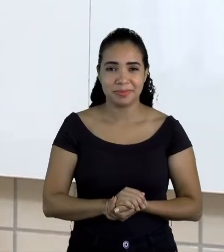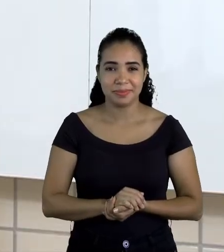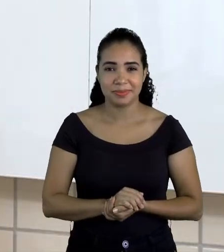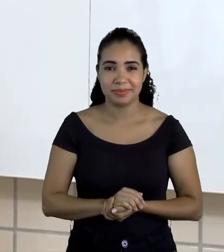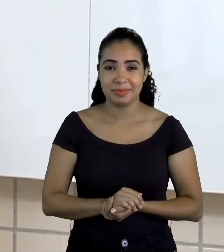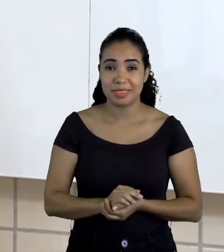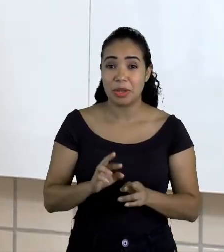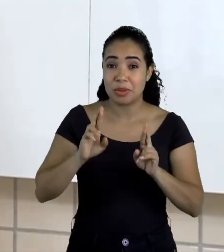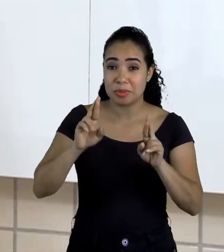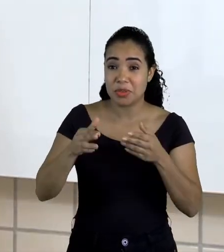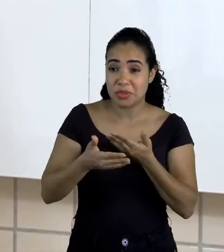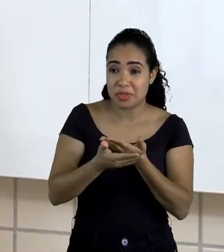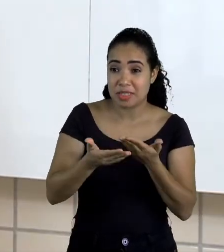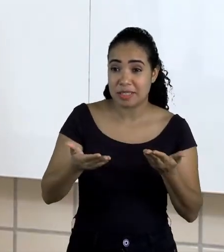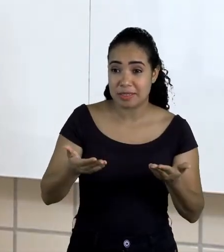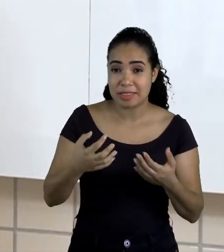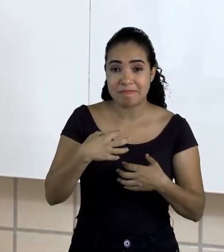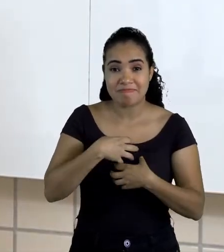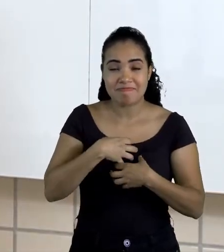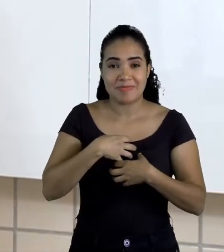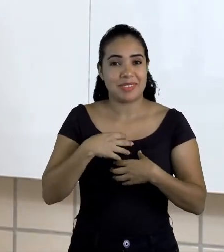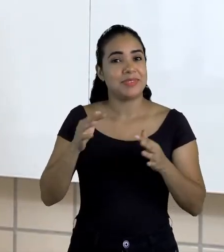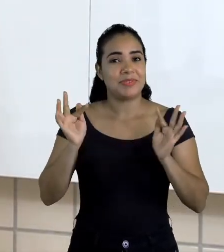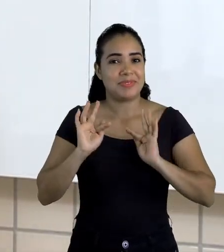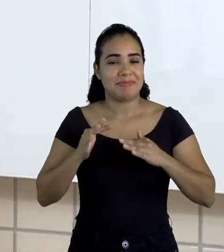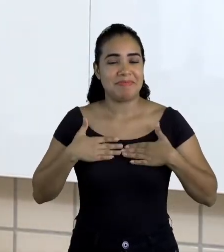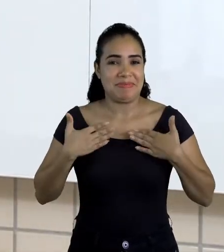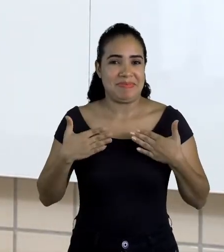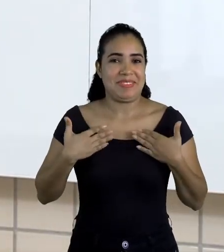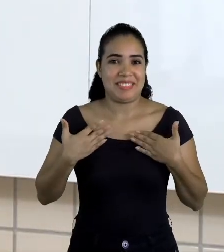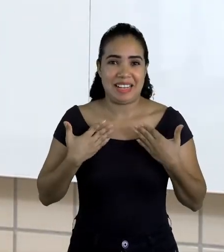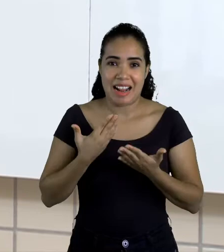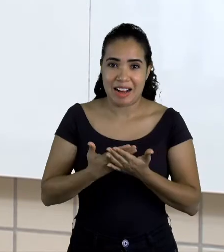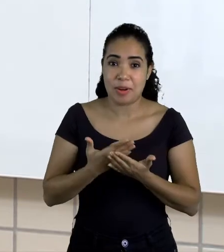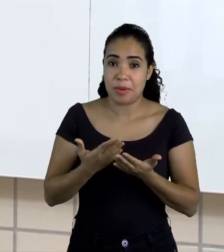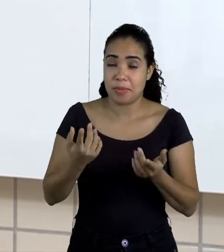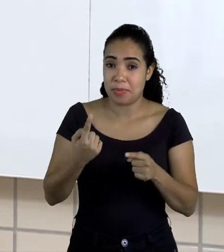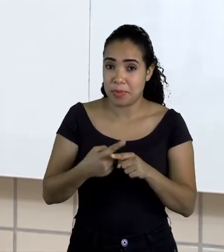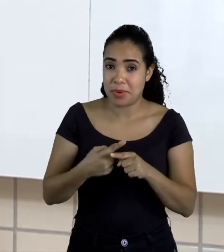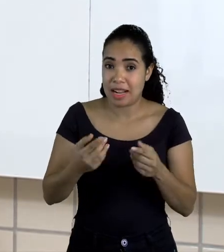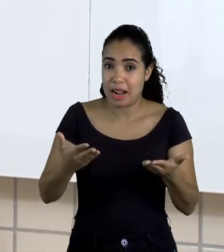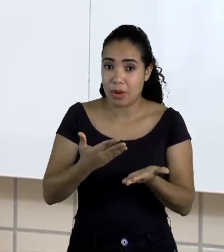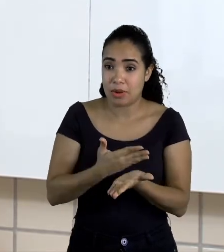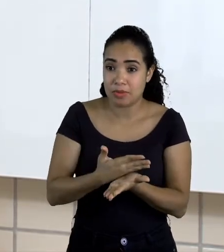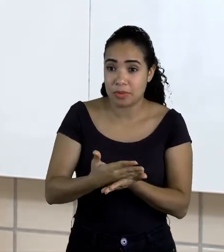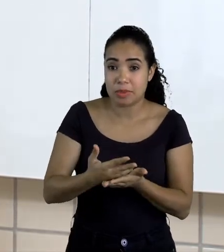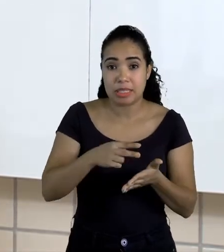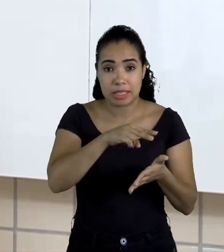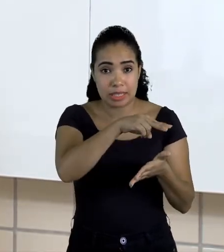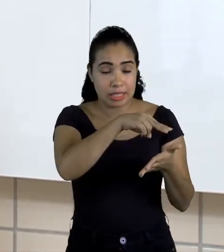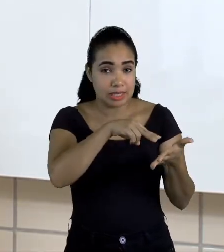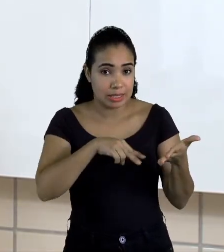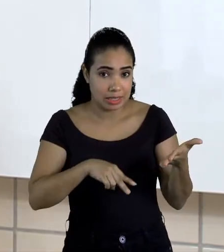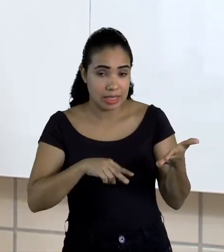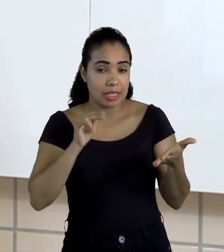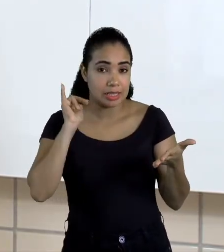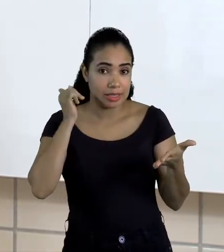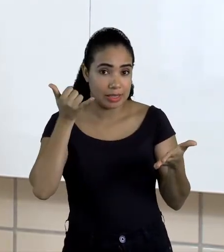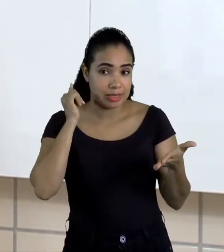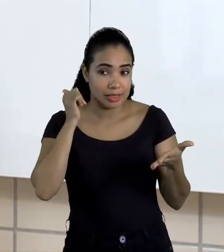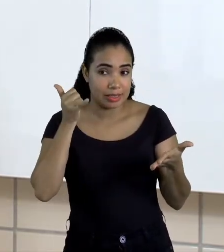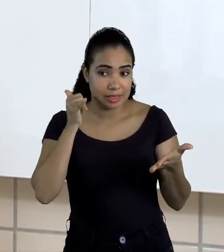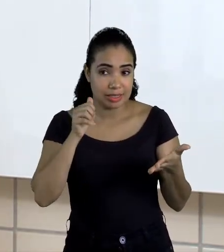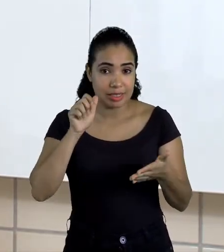espero que vocês estejam bem empolgados para a nossa aula, porque agora nós vamos ler um conto